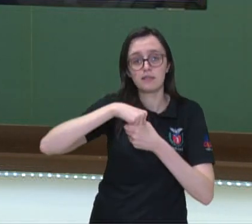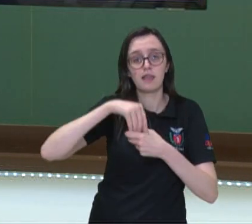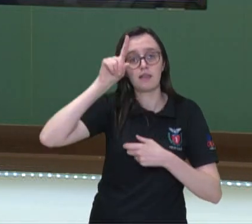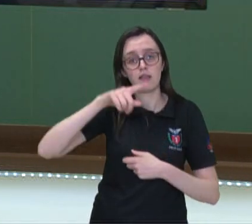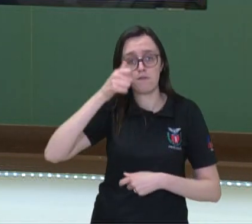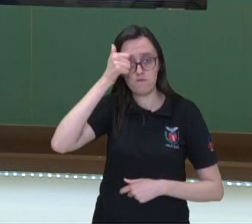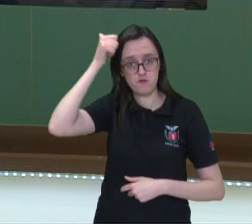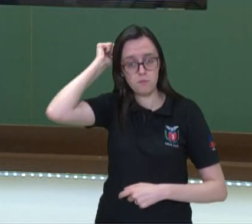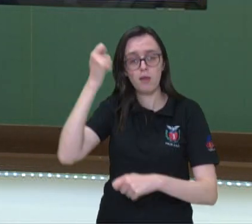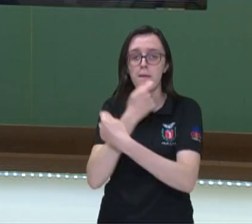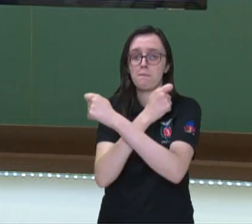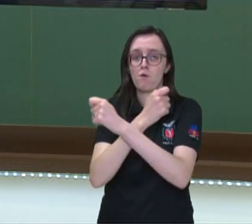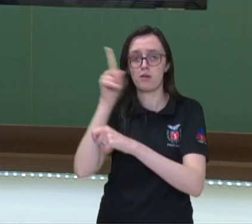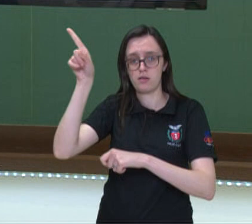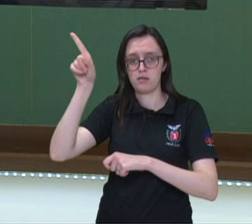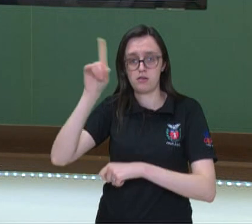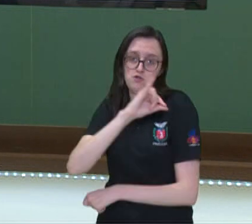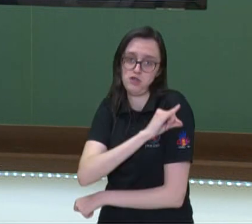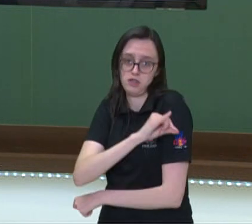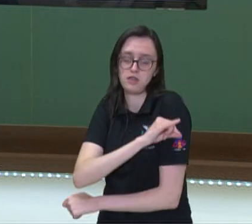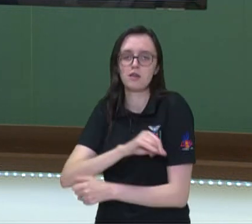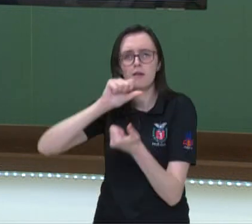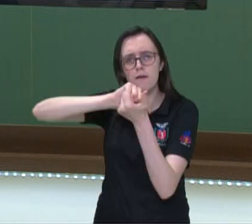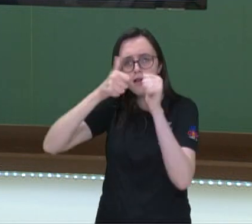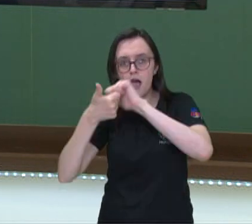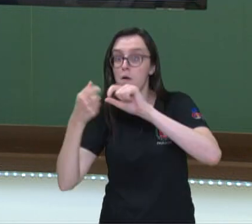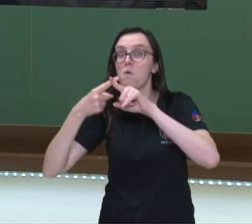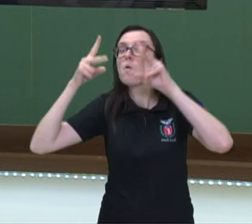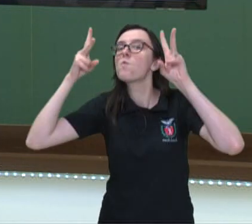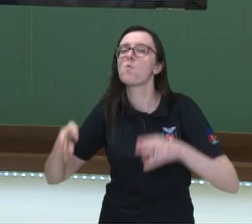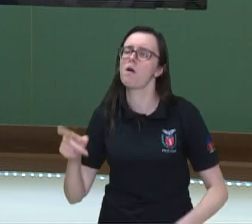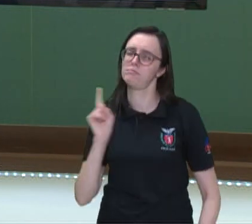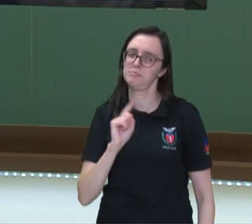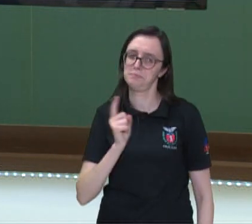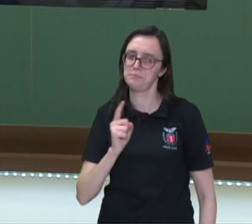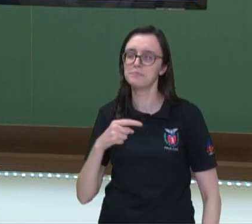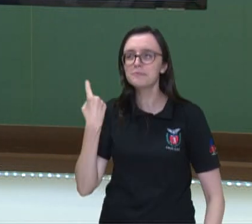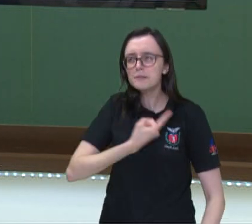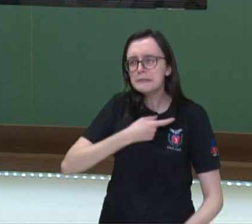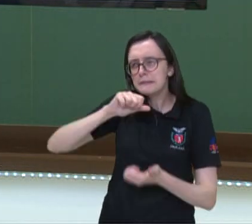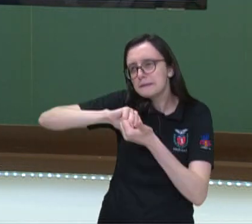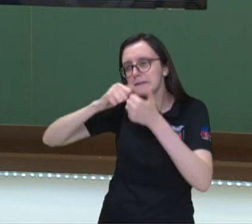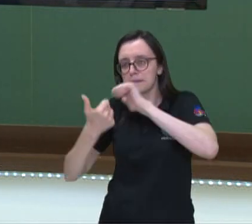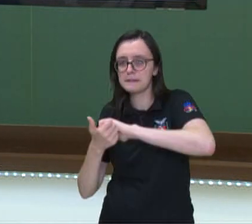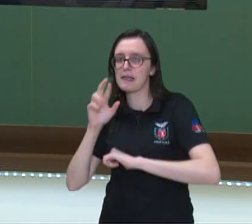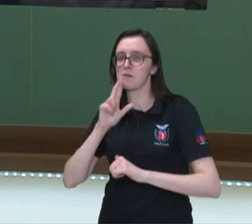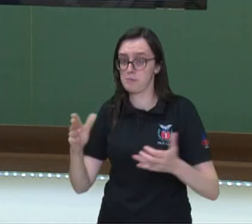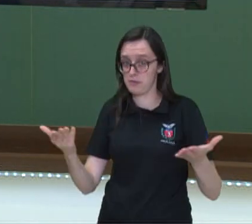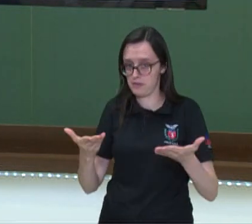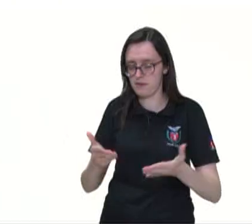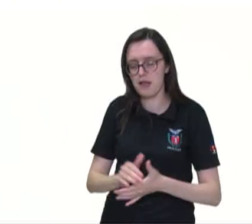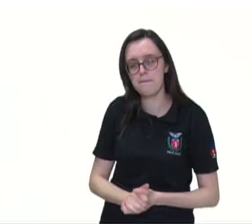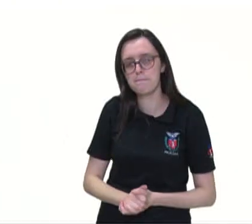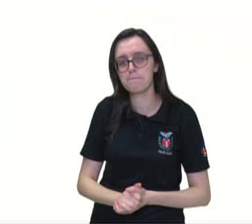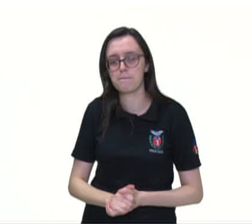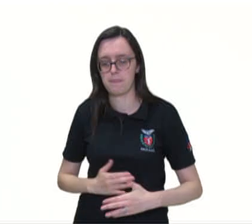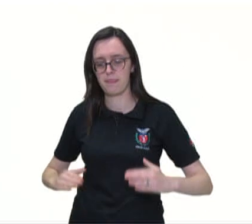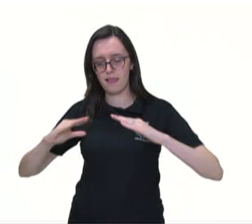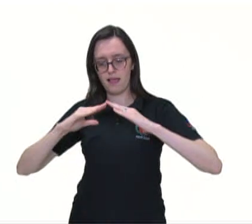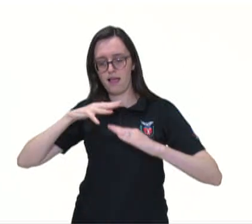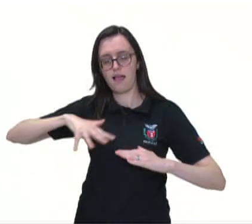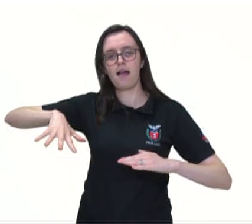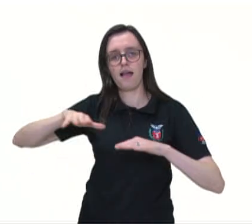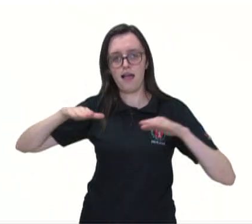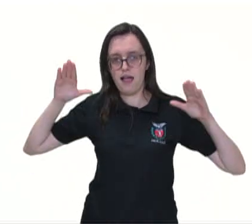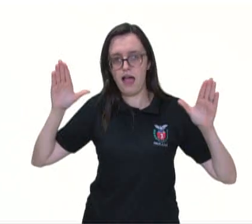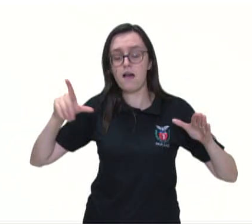PUC do Rio de Janeiro e é um problema adaptado porque ele não caiu exatamente igual ao que está aqui. Em um viveiro há várias